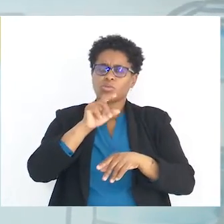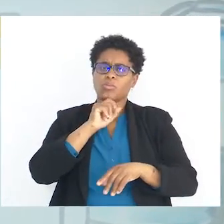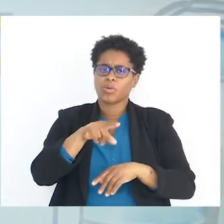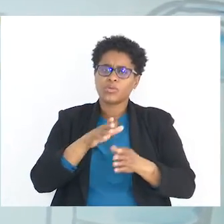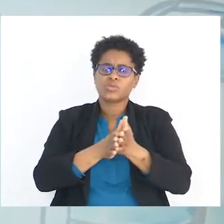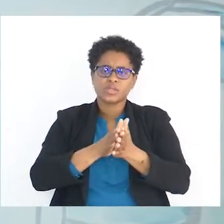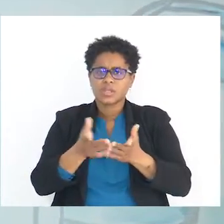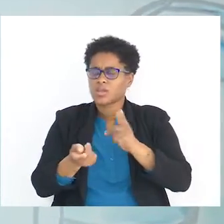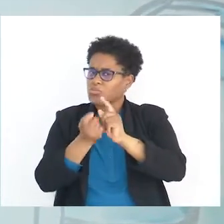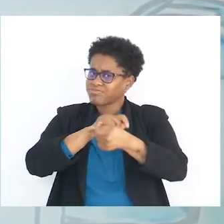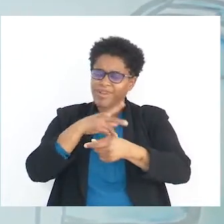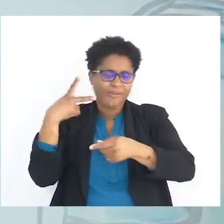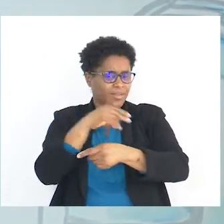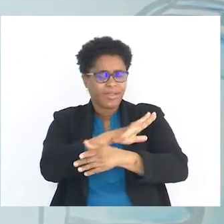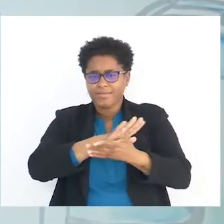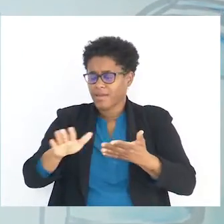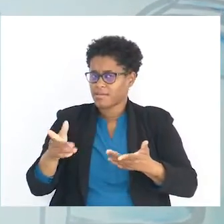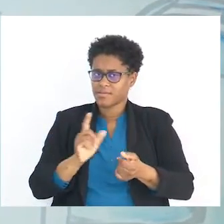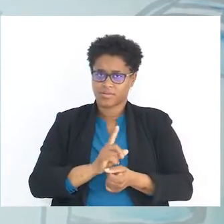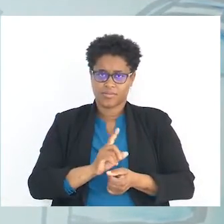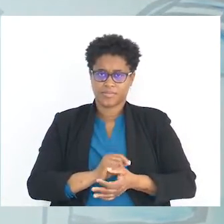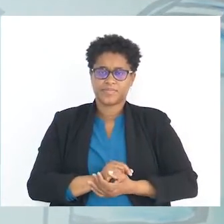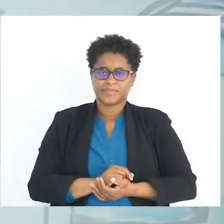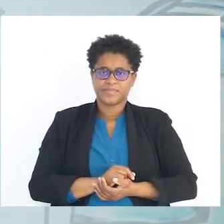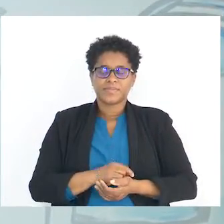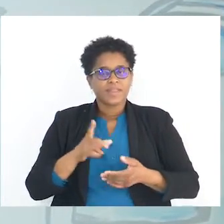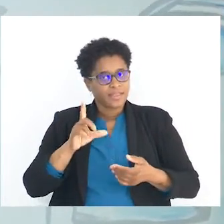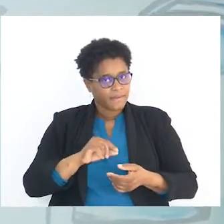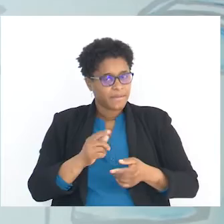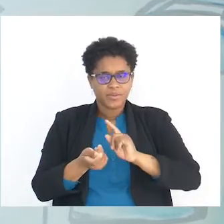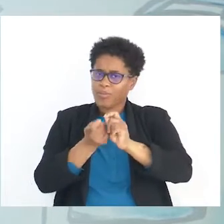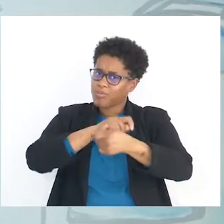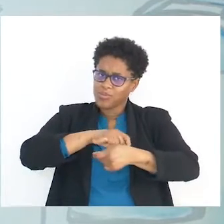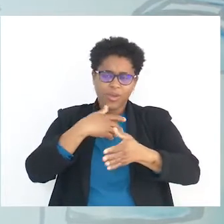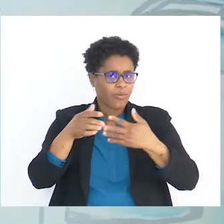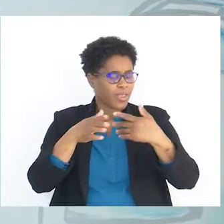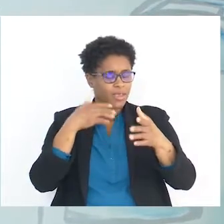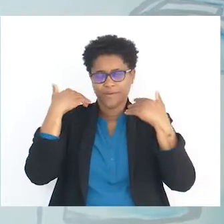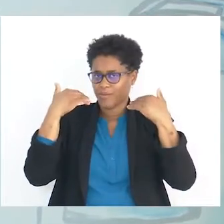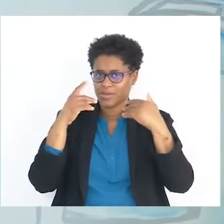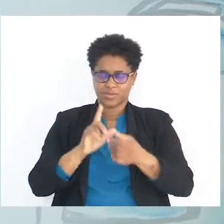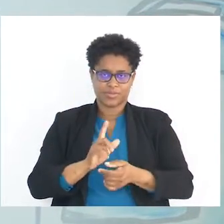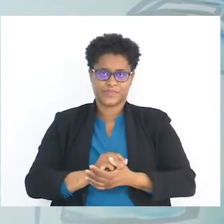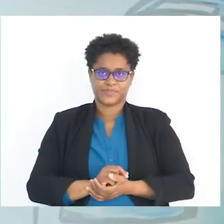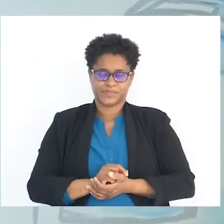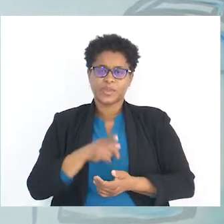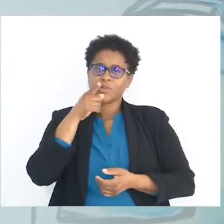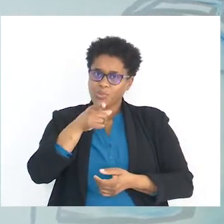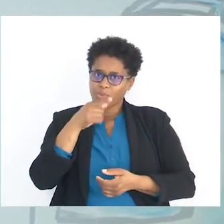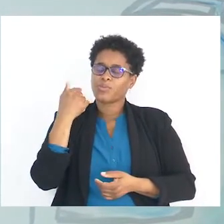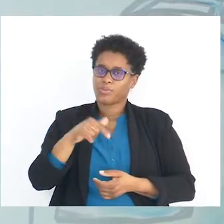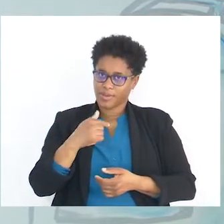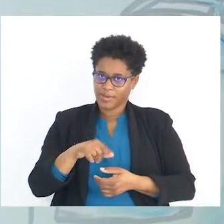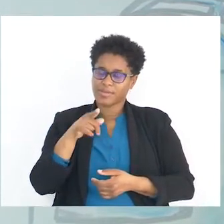que é sem modificar, sem cortar nada e sem modificar qualquer informação. Então,